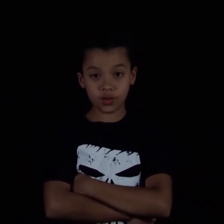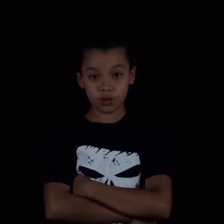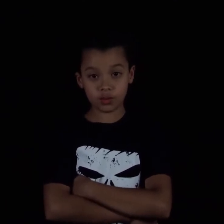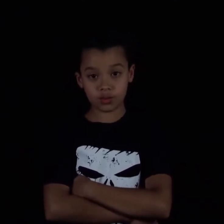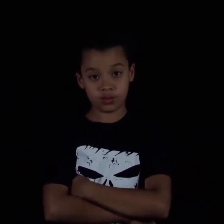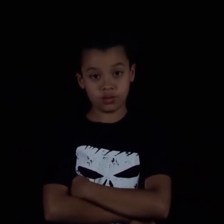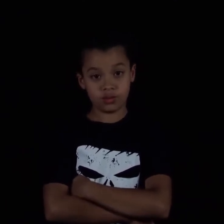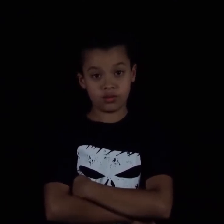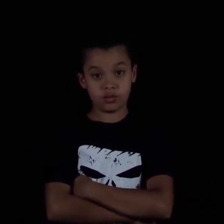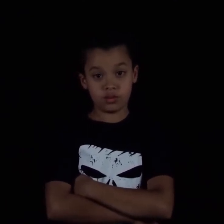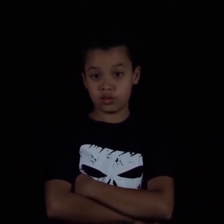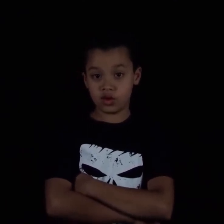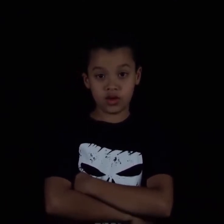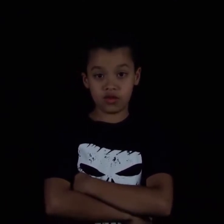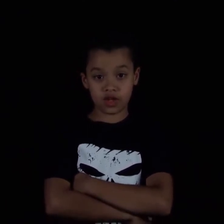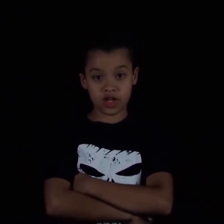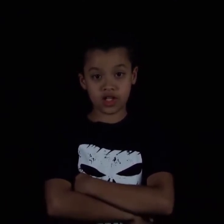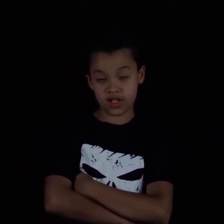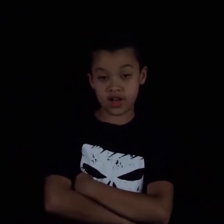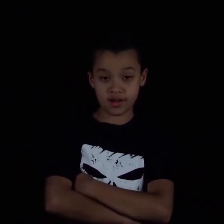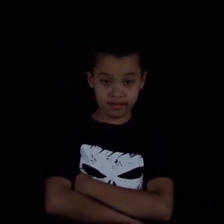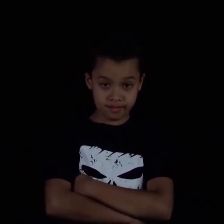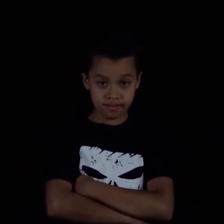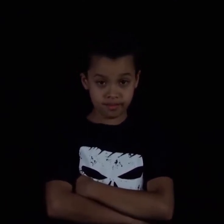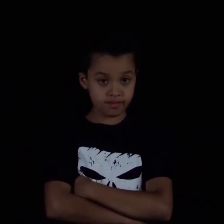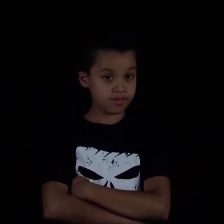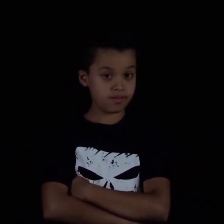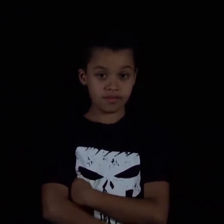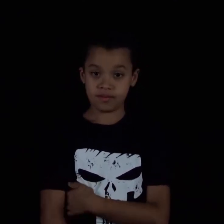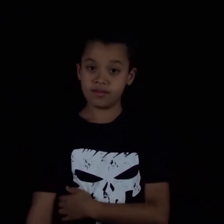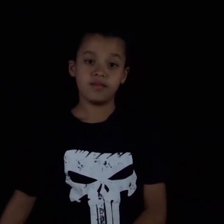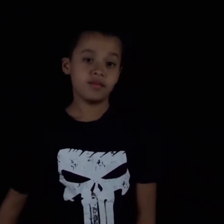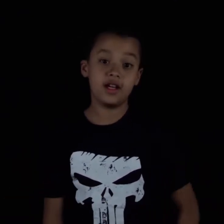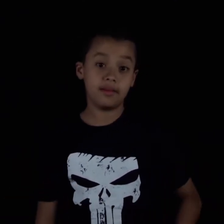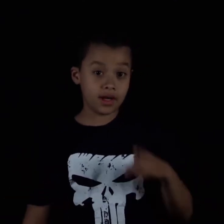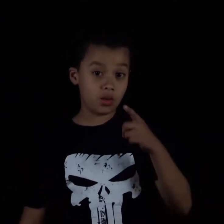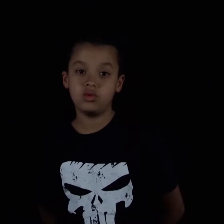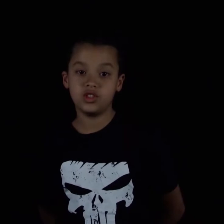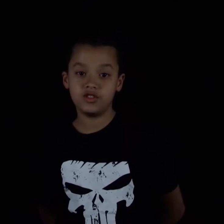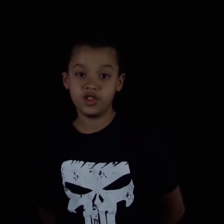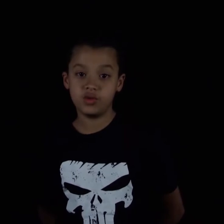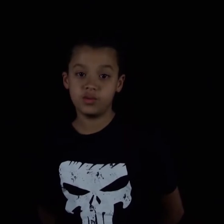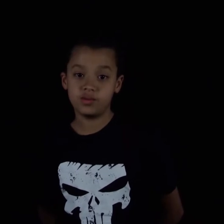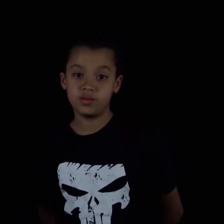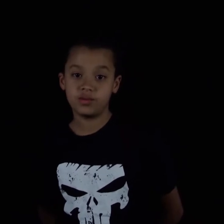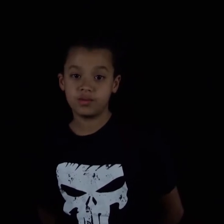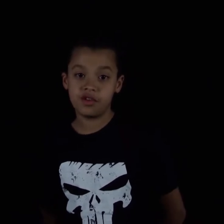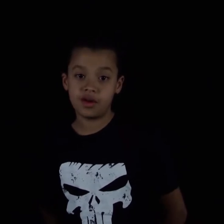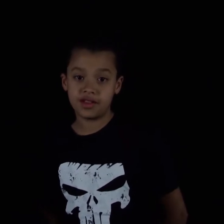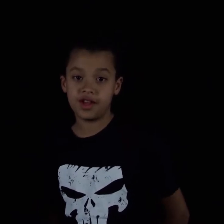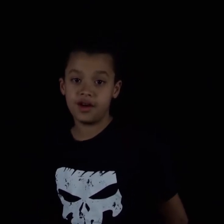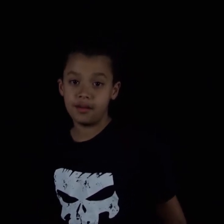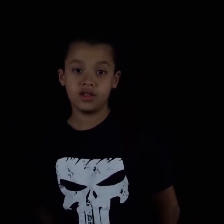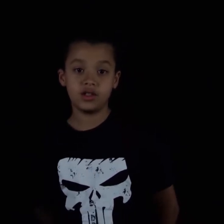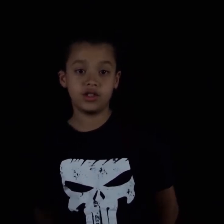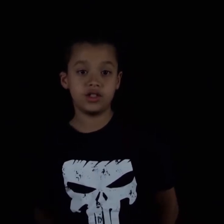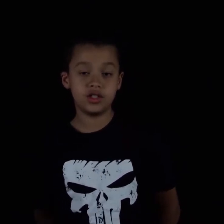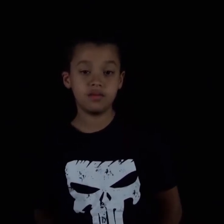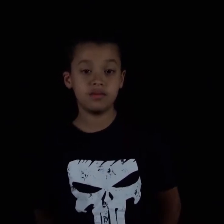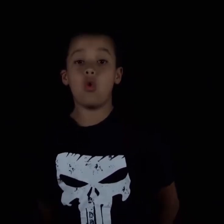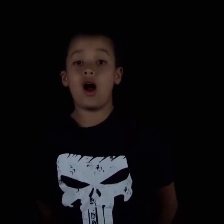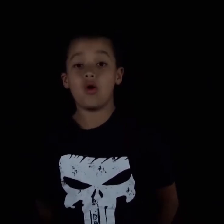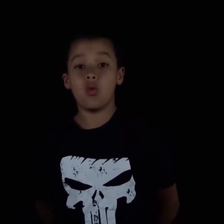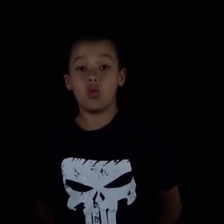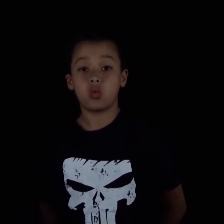Desconfio. Não foi nada. Não foi nada. Querer. E Cabral, um desvio. Viu a terra. E